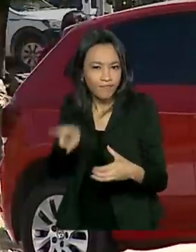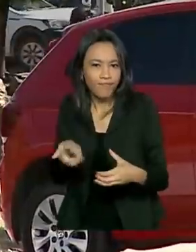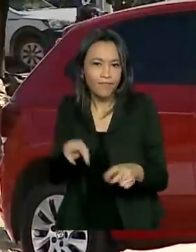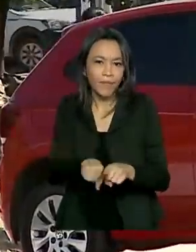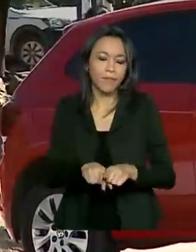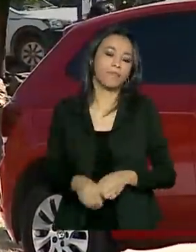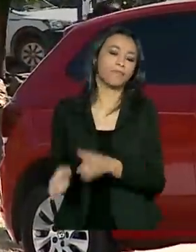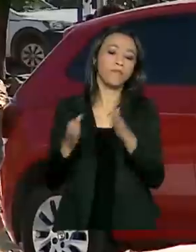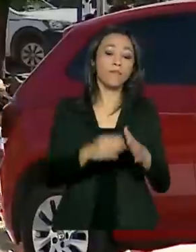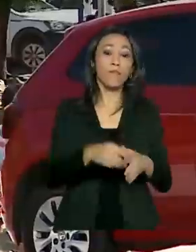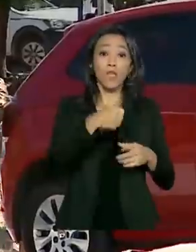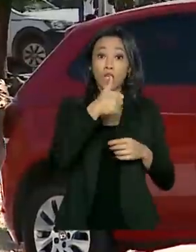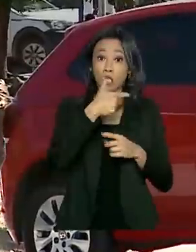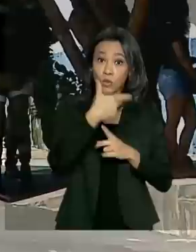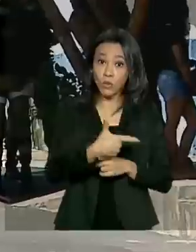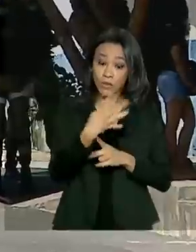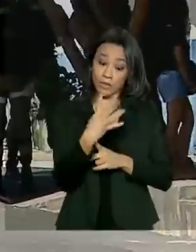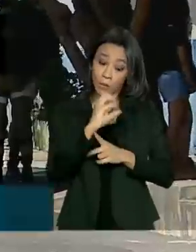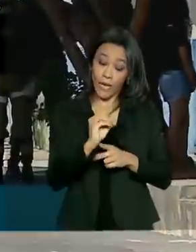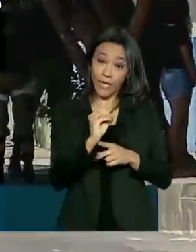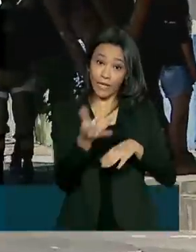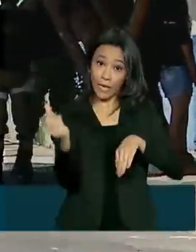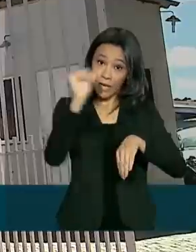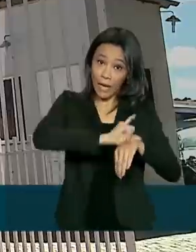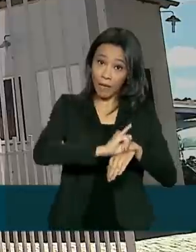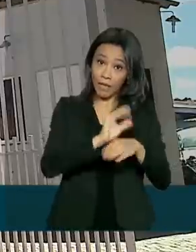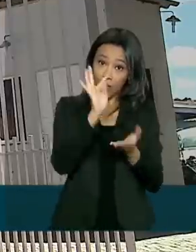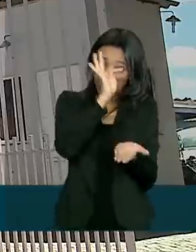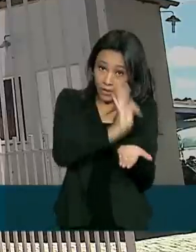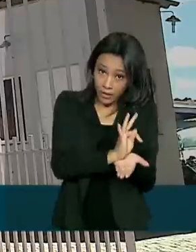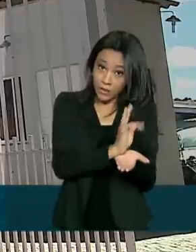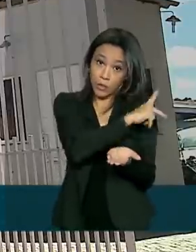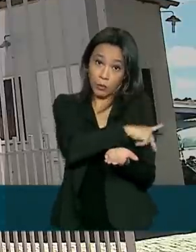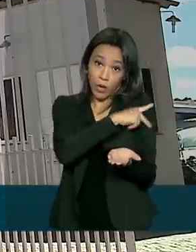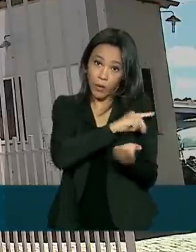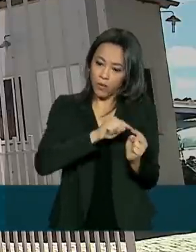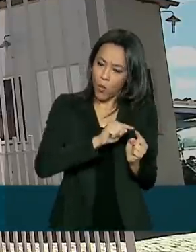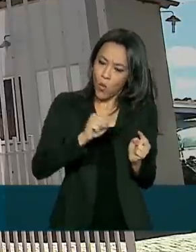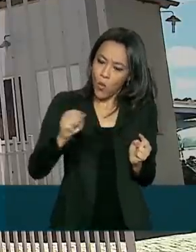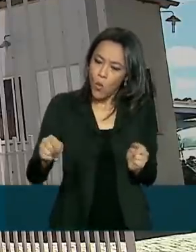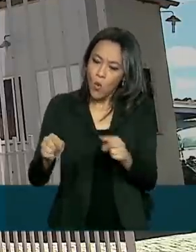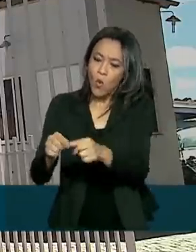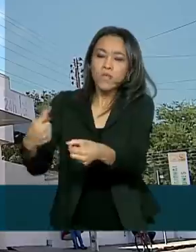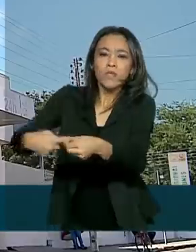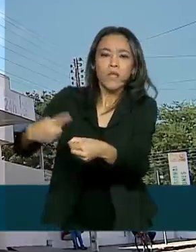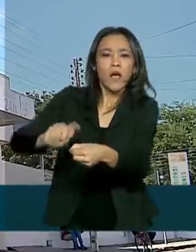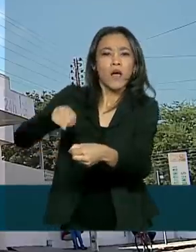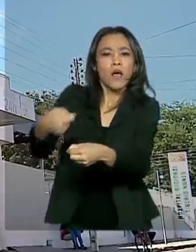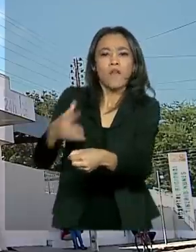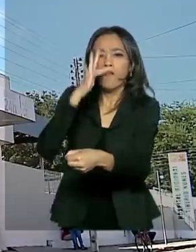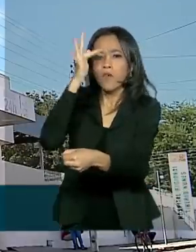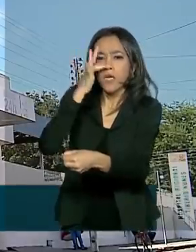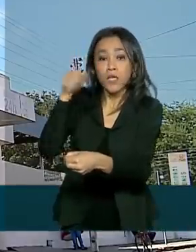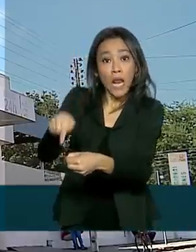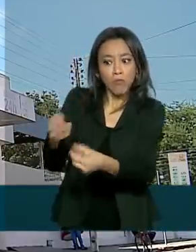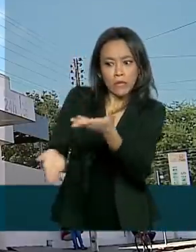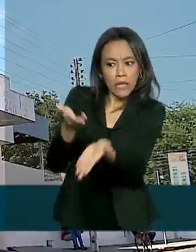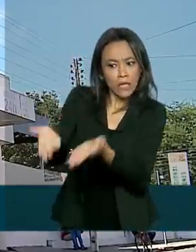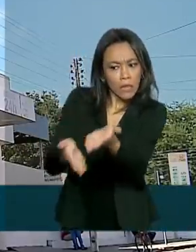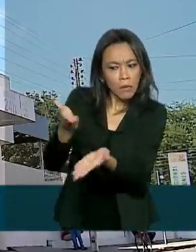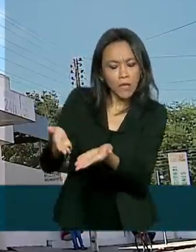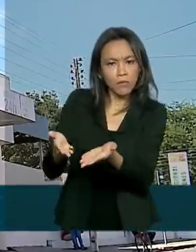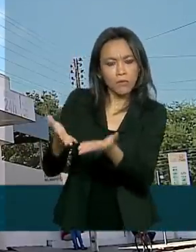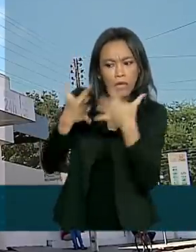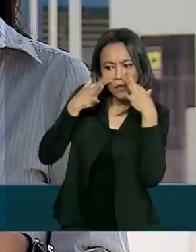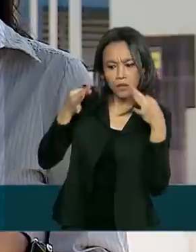A 240 quilômetros de Teresina, em Floriano, um protocolo de tratamento contra a Covid-19 tem